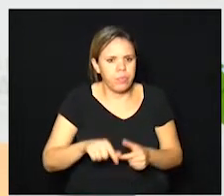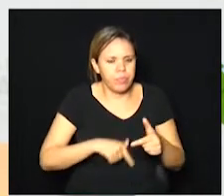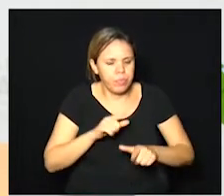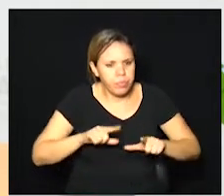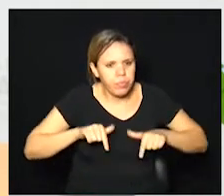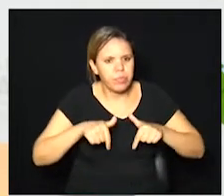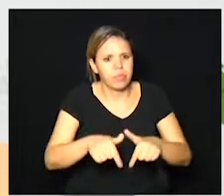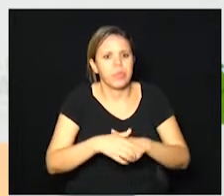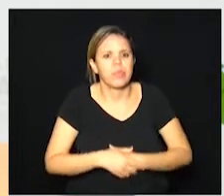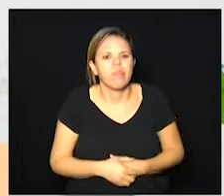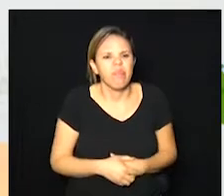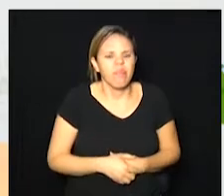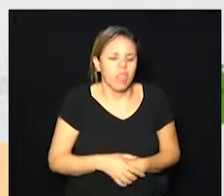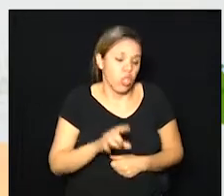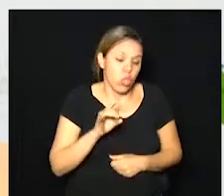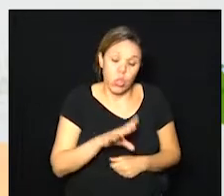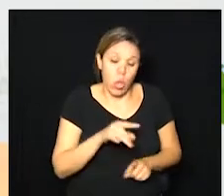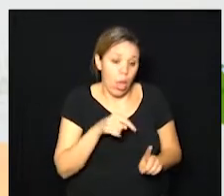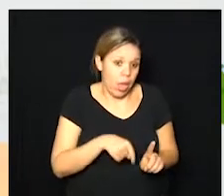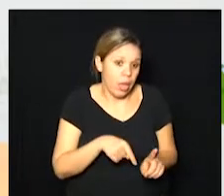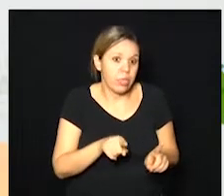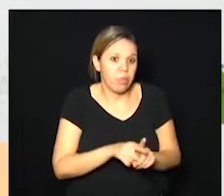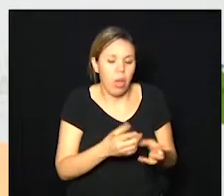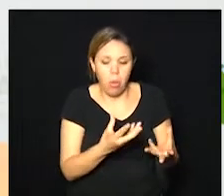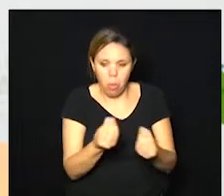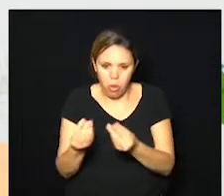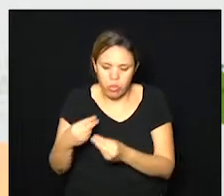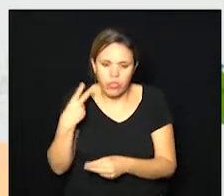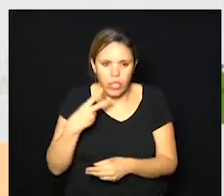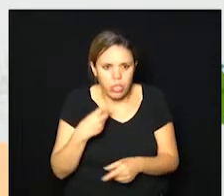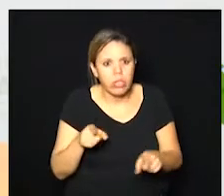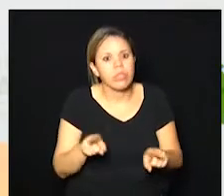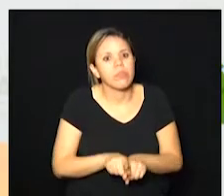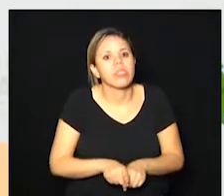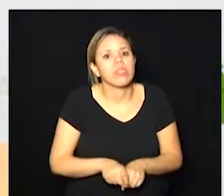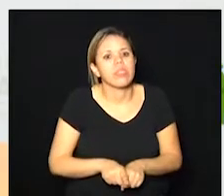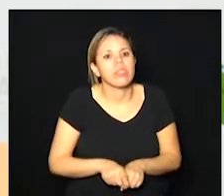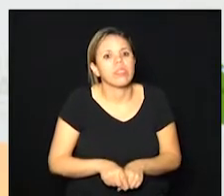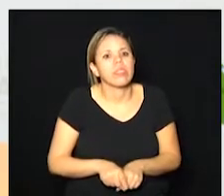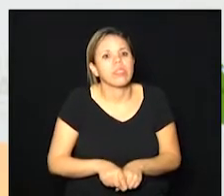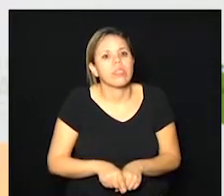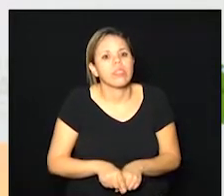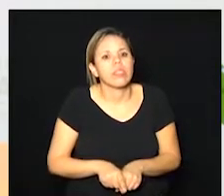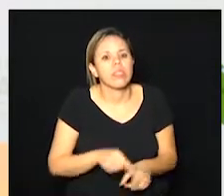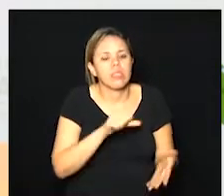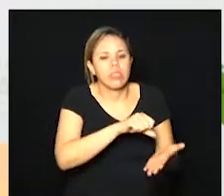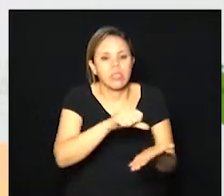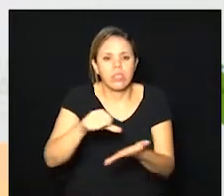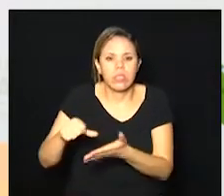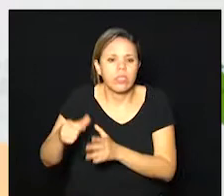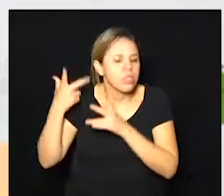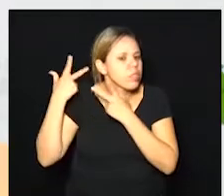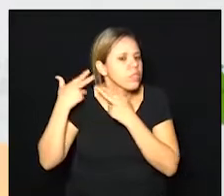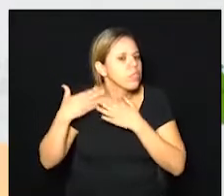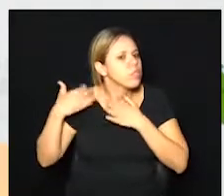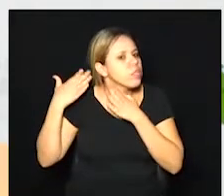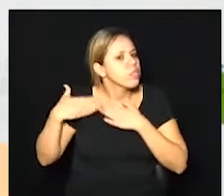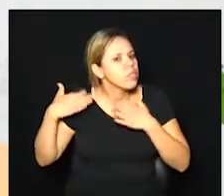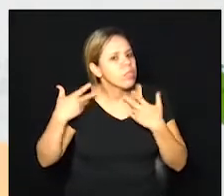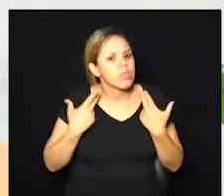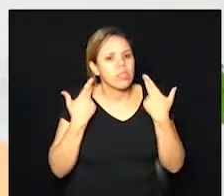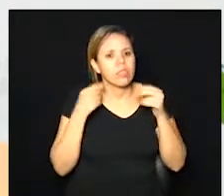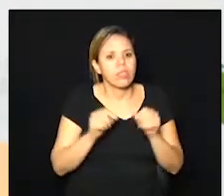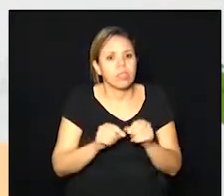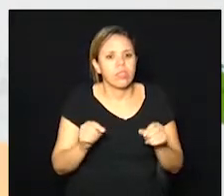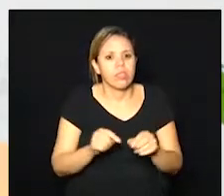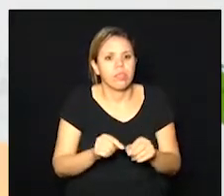empenho não é só ele muitos vereadores aí que tem relação com o setor de beleza eu tenho muita